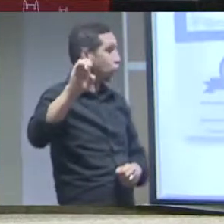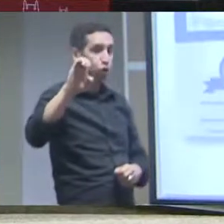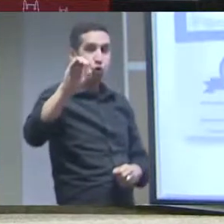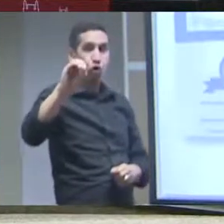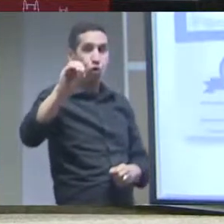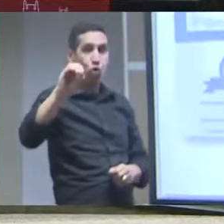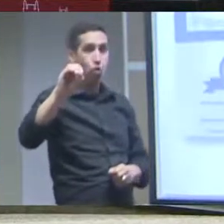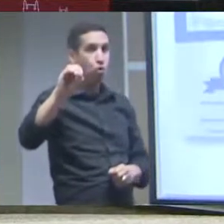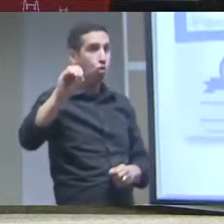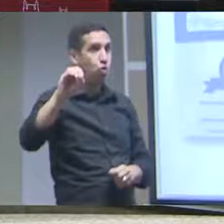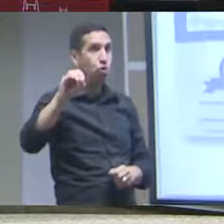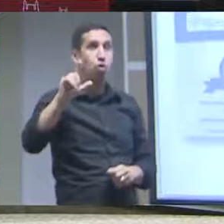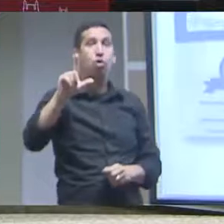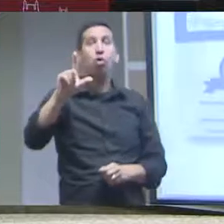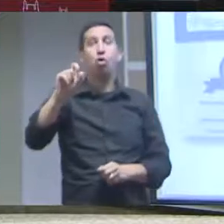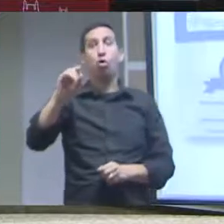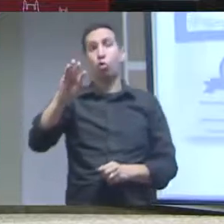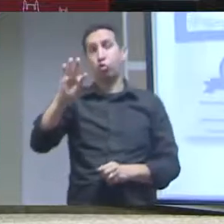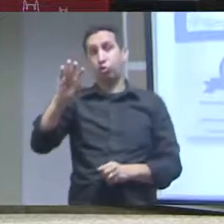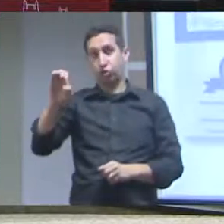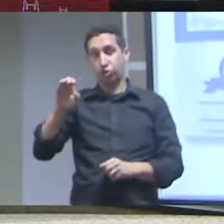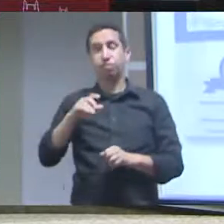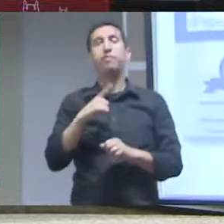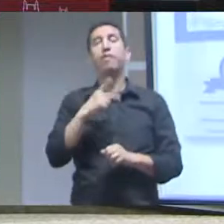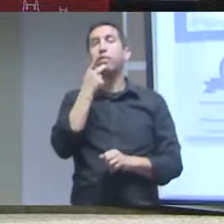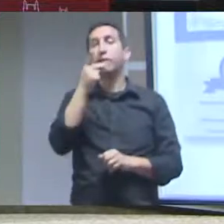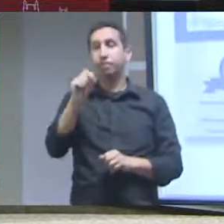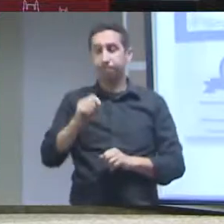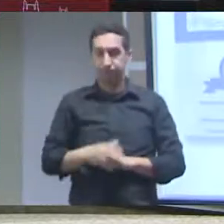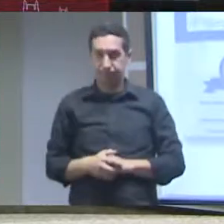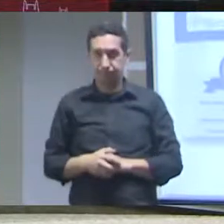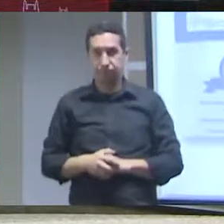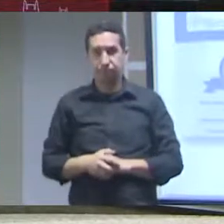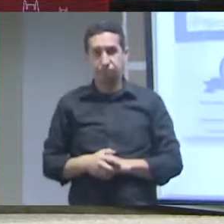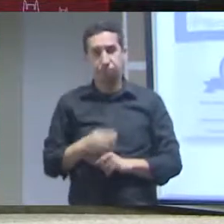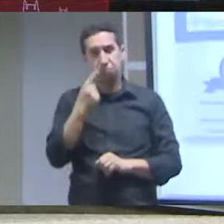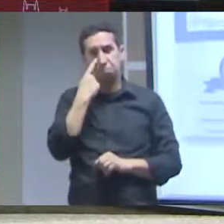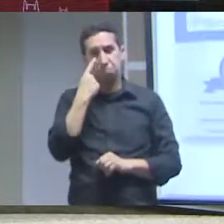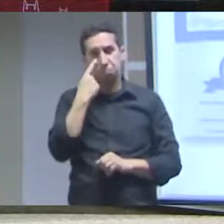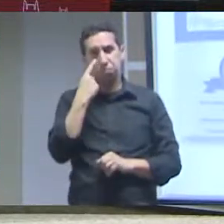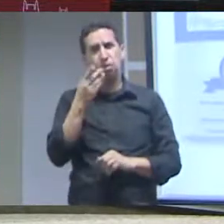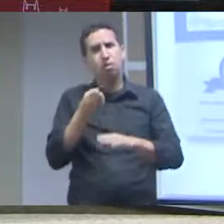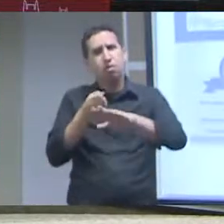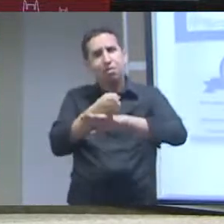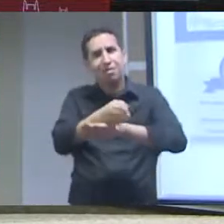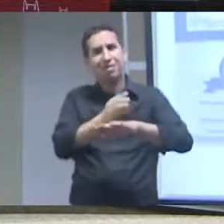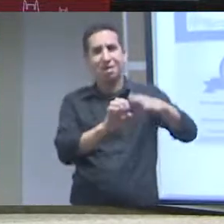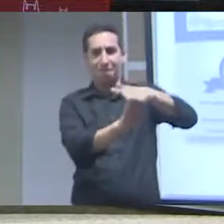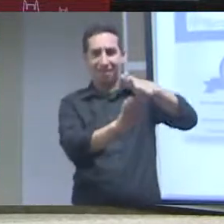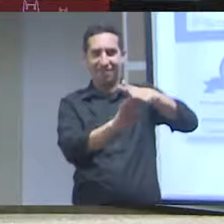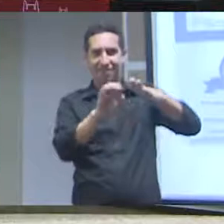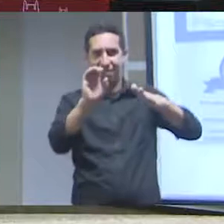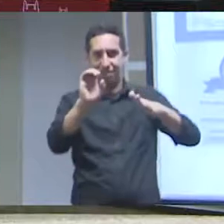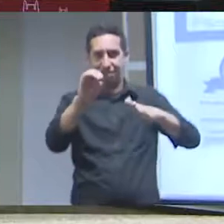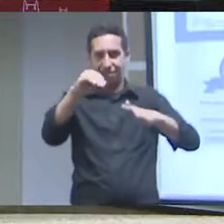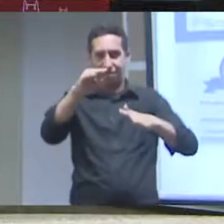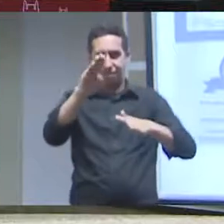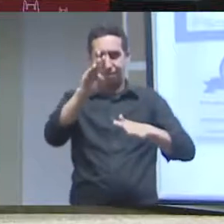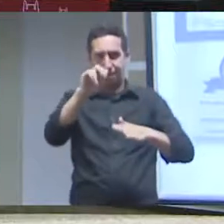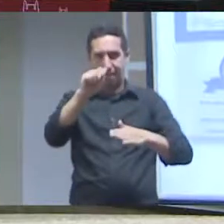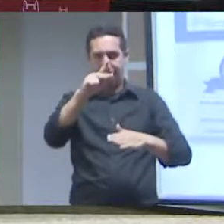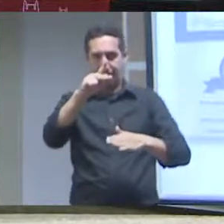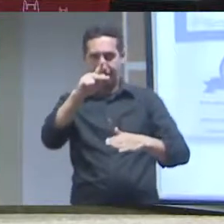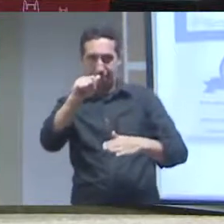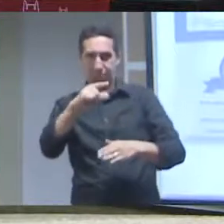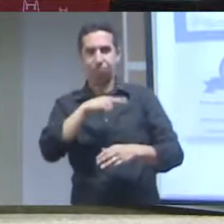e por fim o GeoNode foi a última ferramenta que a gente conseguiu implementar